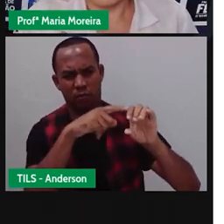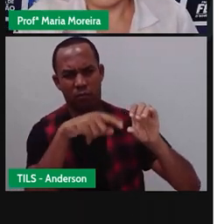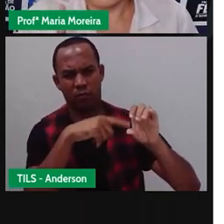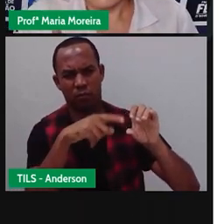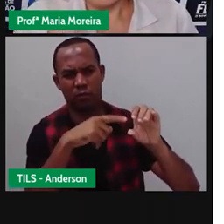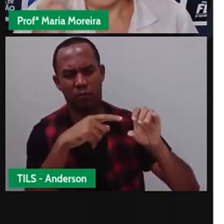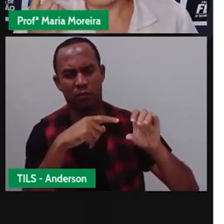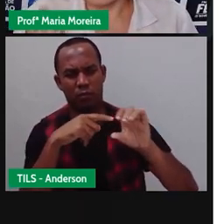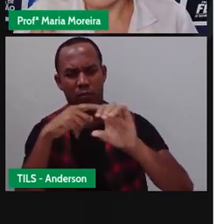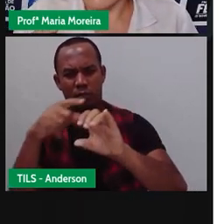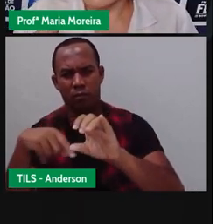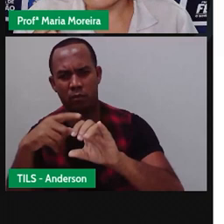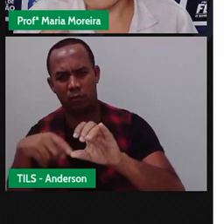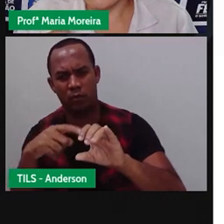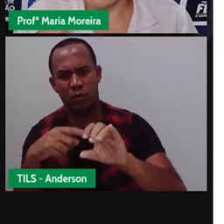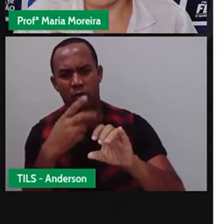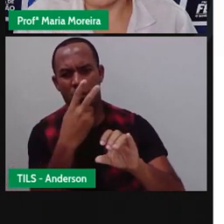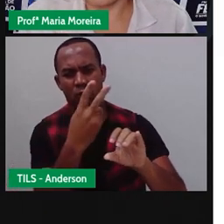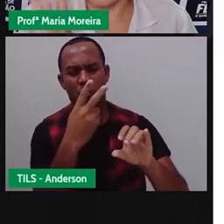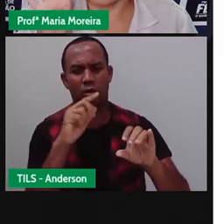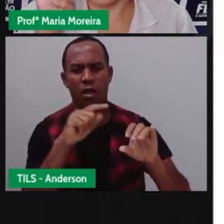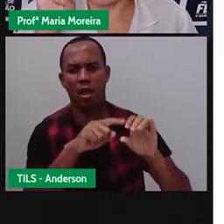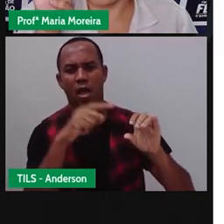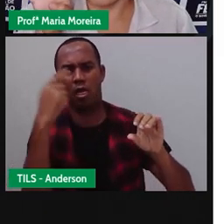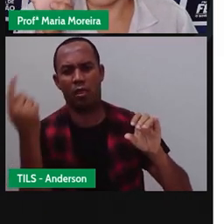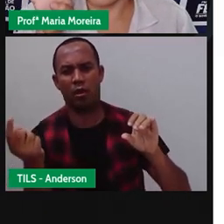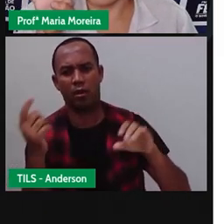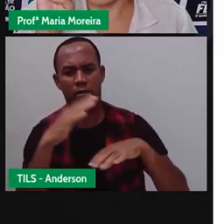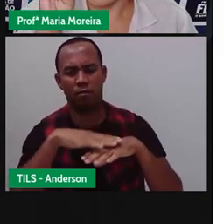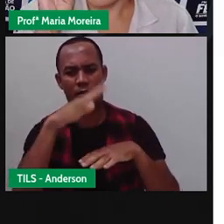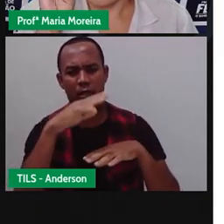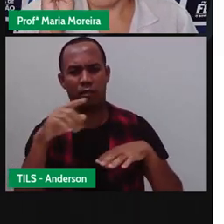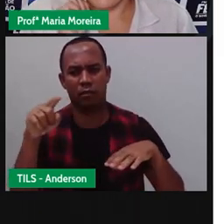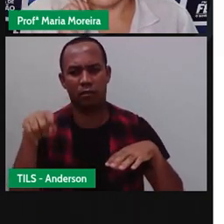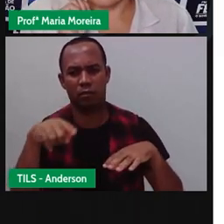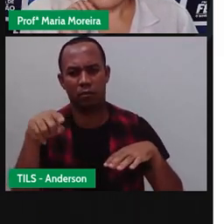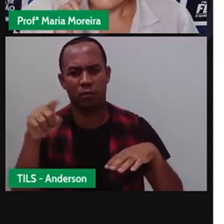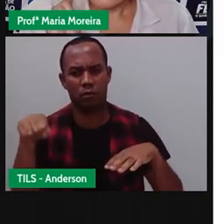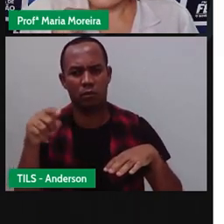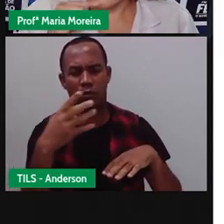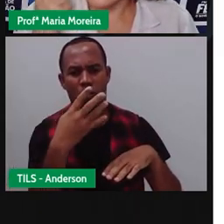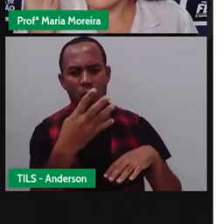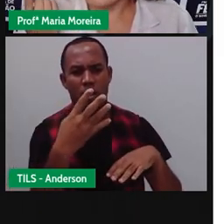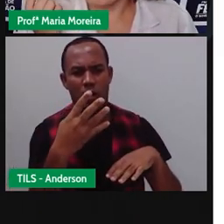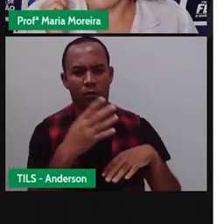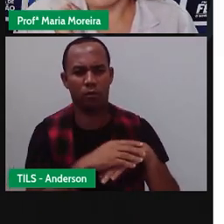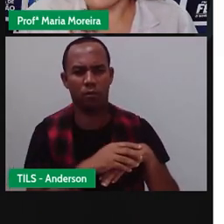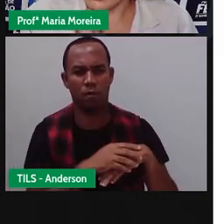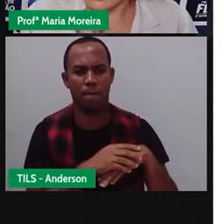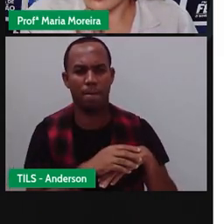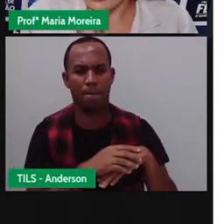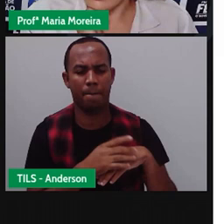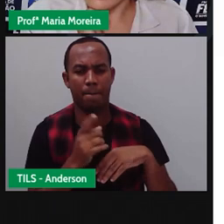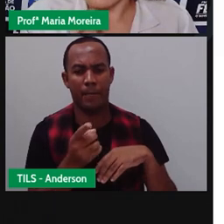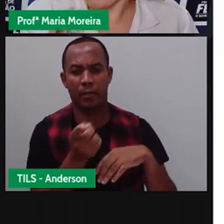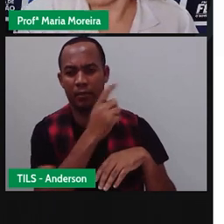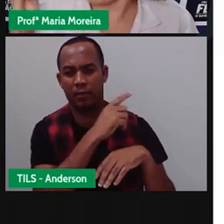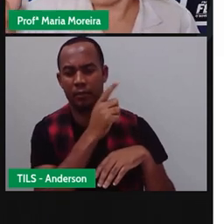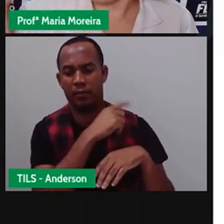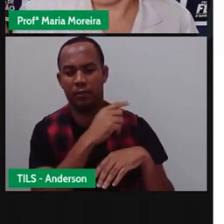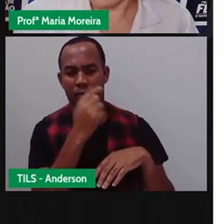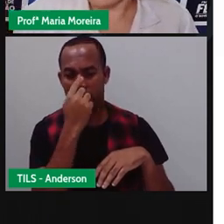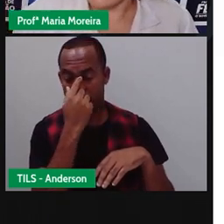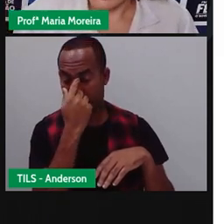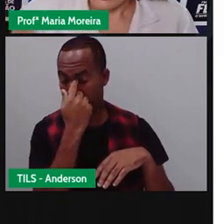dois pneus. Nas de trás, mais dois. Só que já temos quantos pneus? Quatro. Só que na parte traseira, né? Na